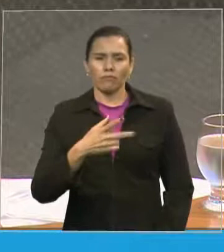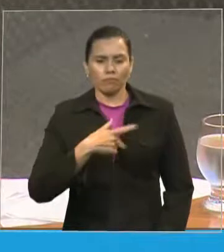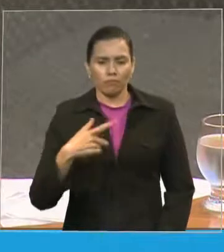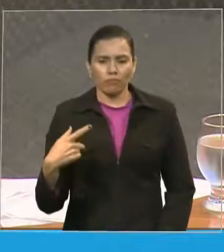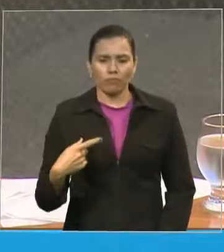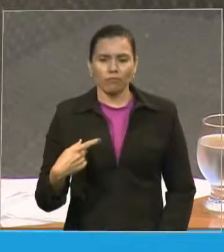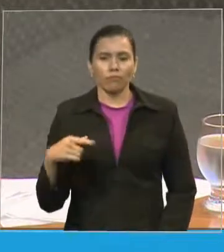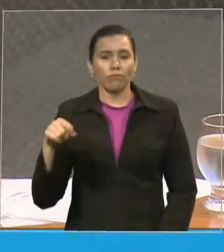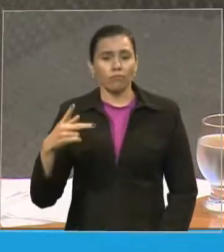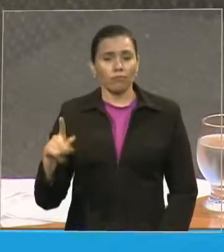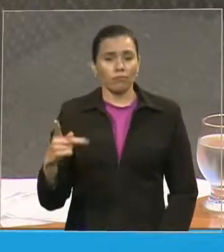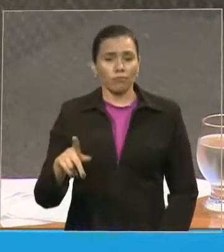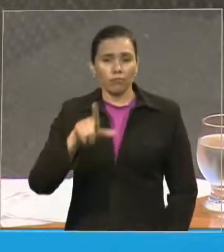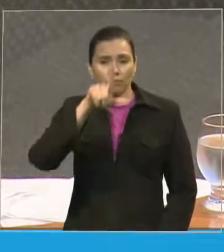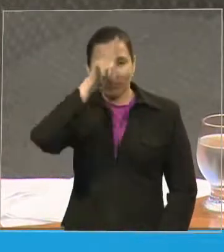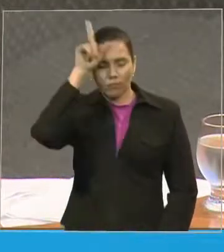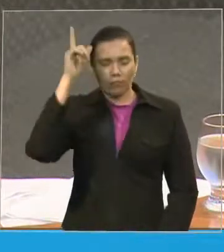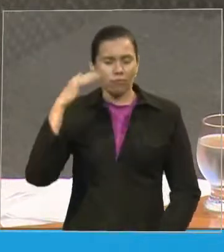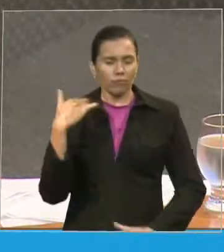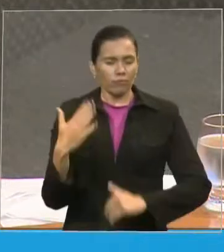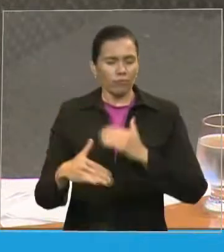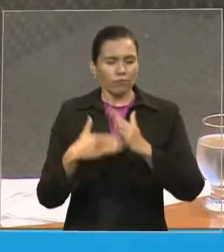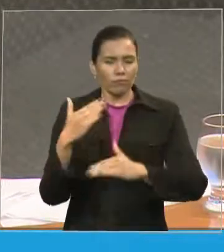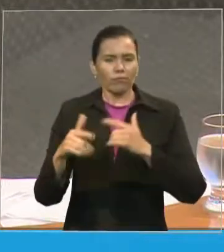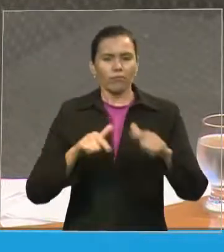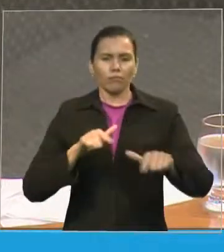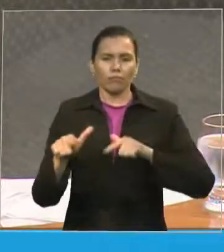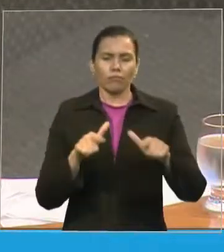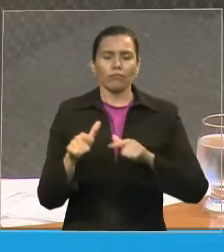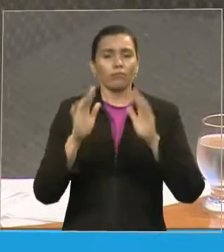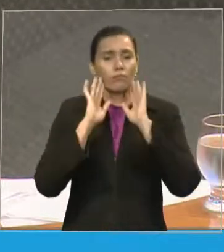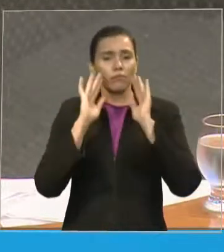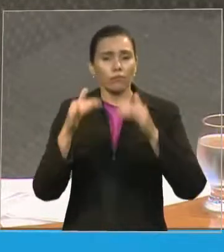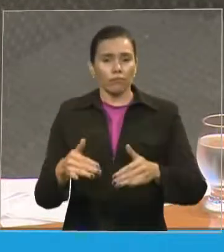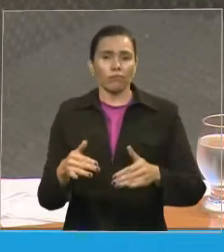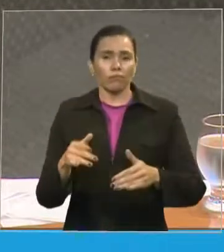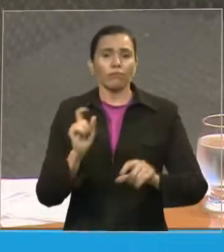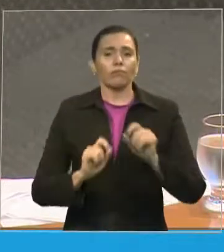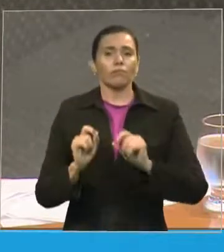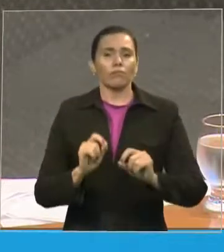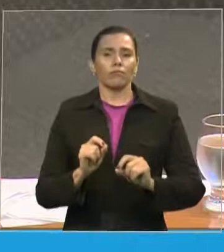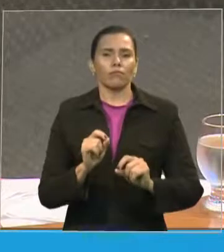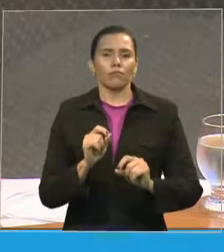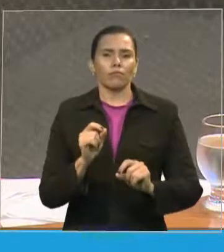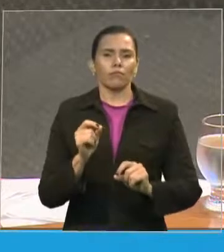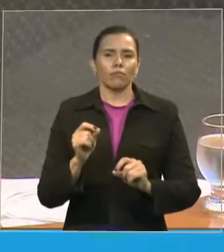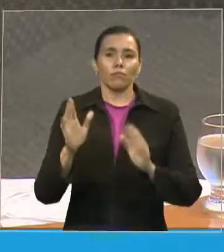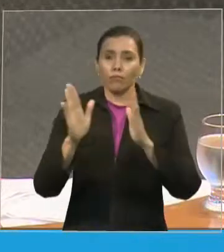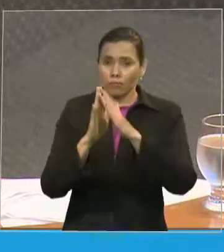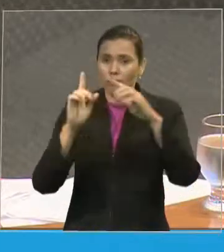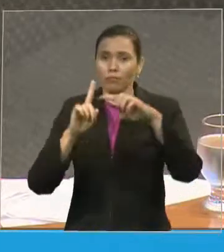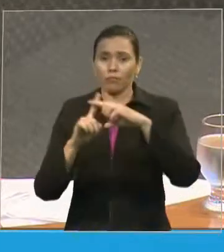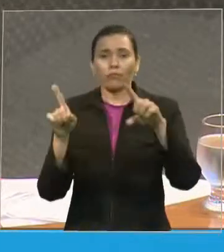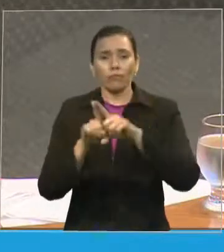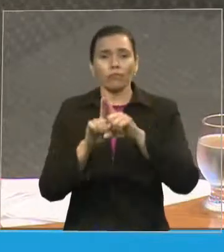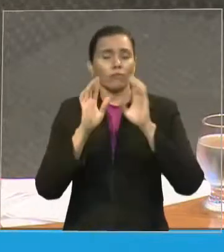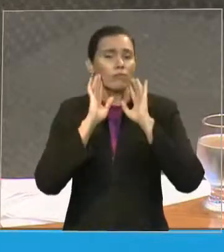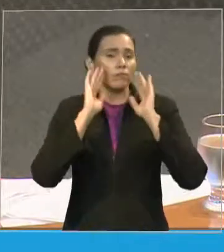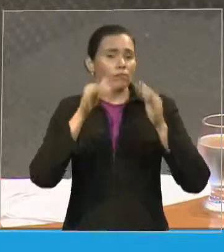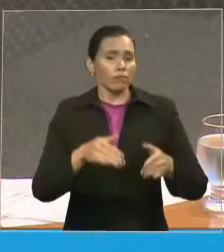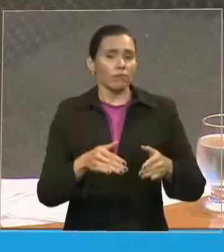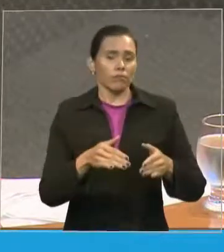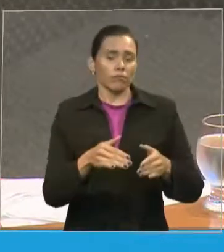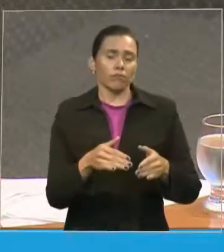desenvolve trabalhos espirituais e sociais. O pastor Samuel Câmara, tem conseguido